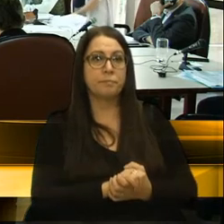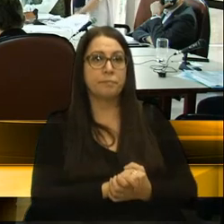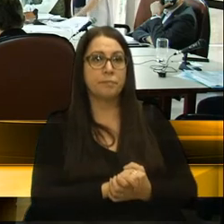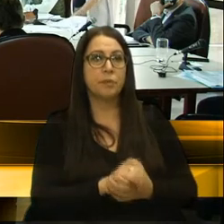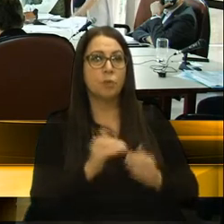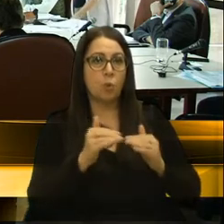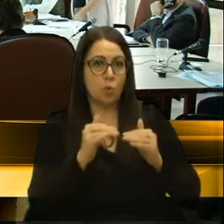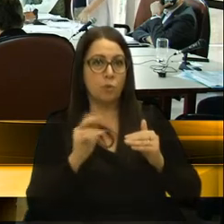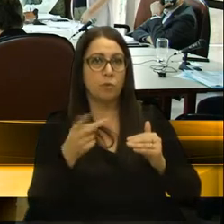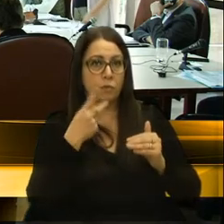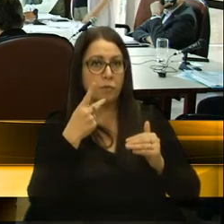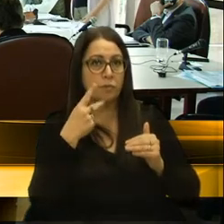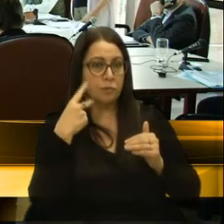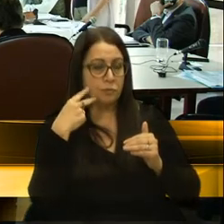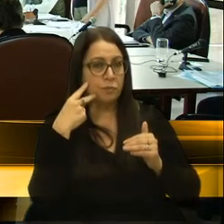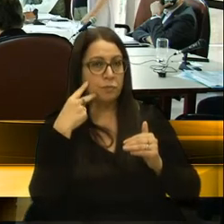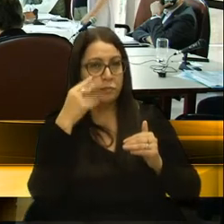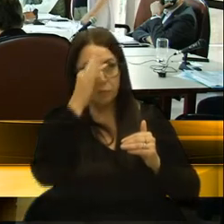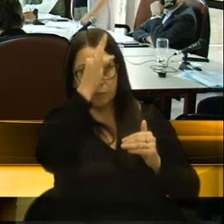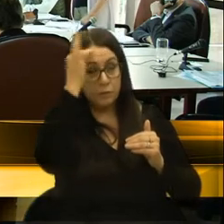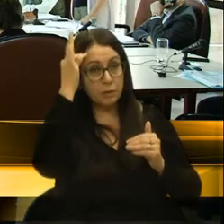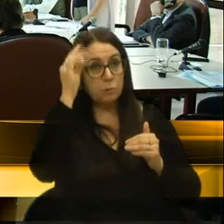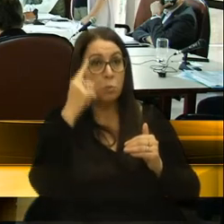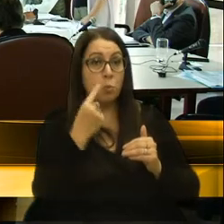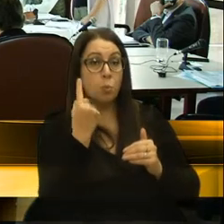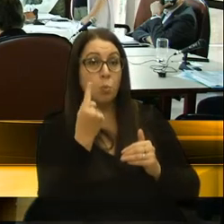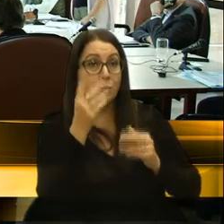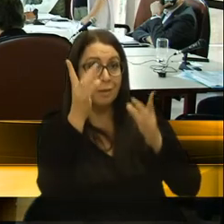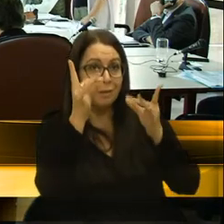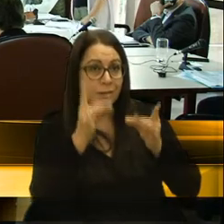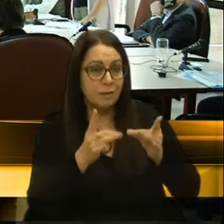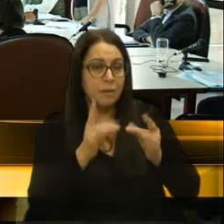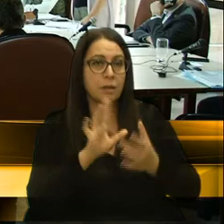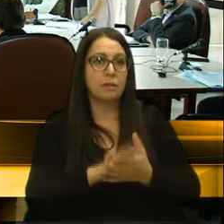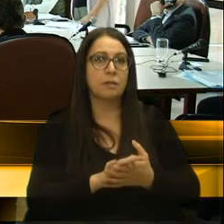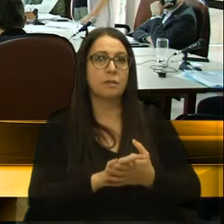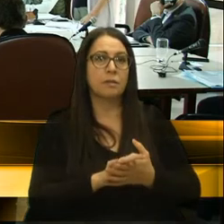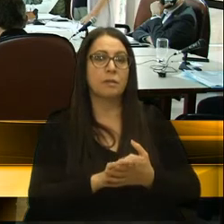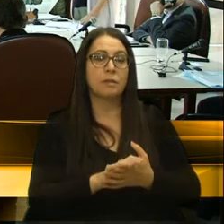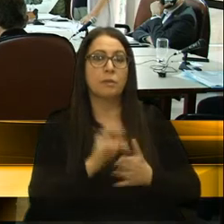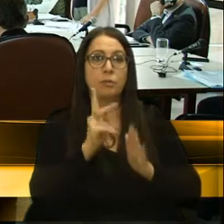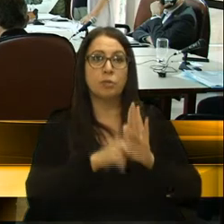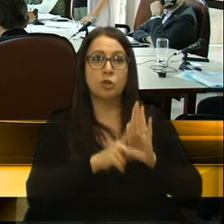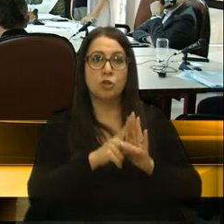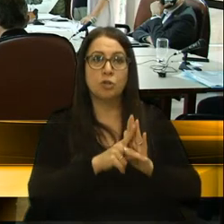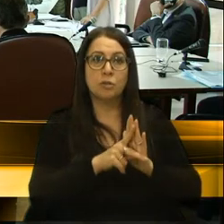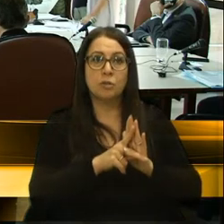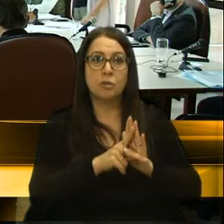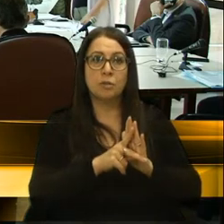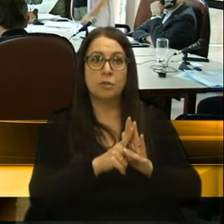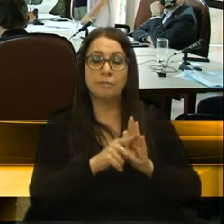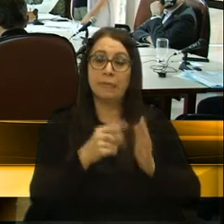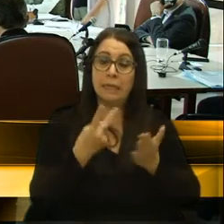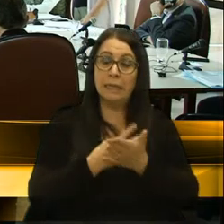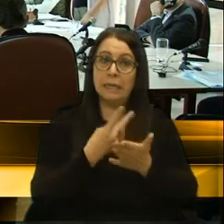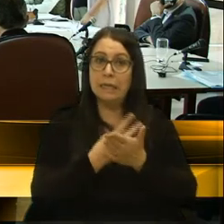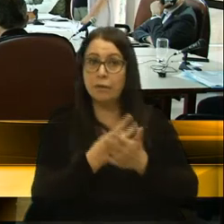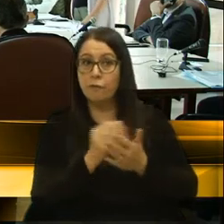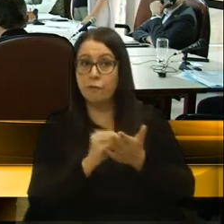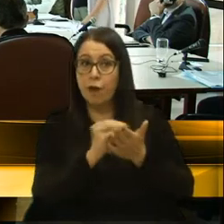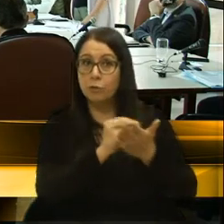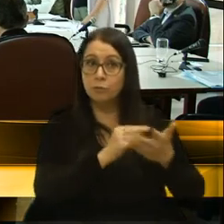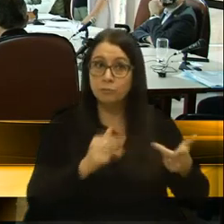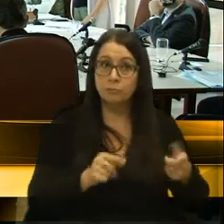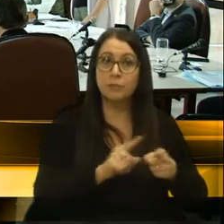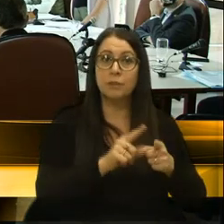Concordo tudo com o vereador Toigo, mas um único detalhe só, é que o projeto está como eu, capenga, banco, porque